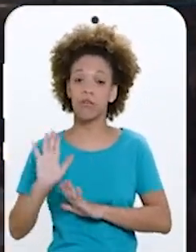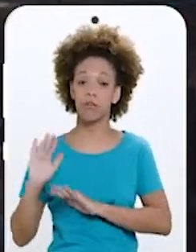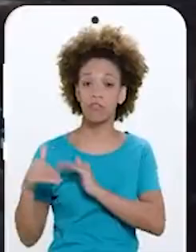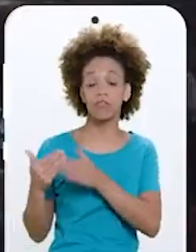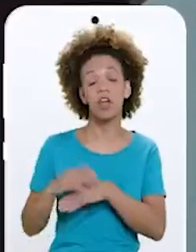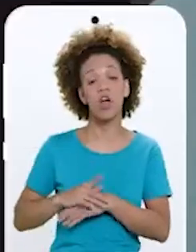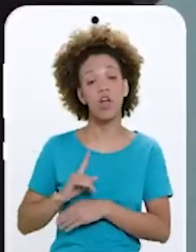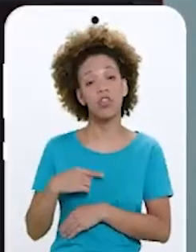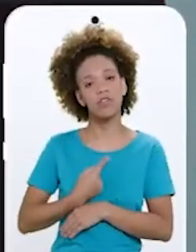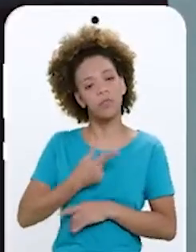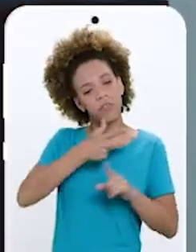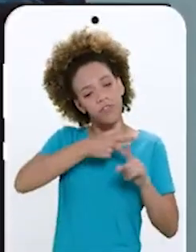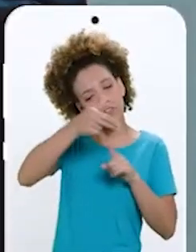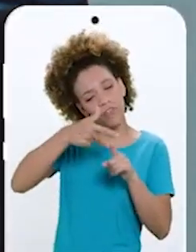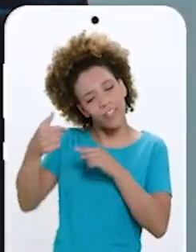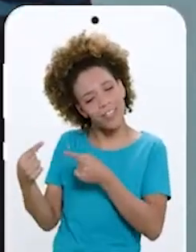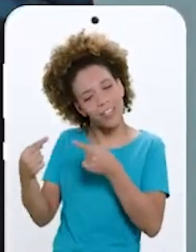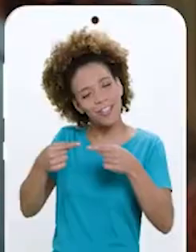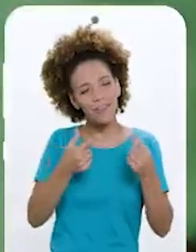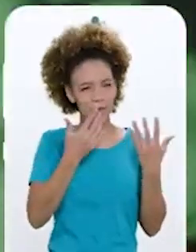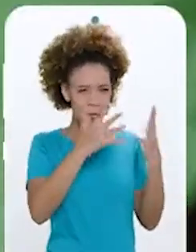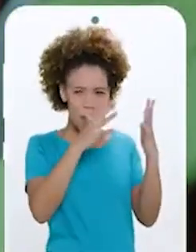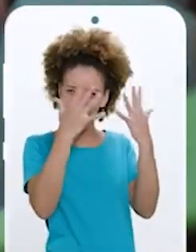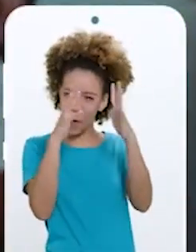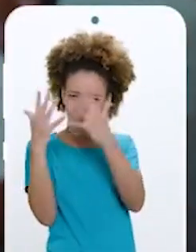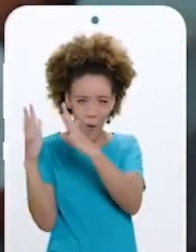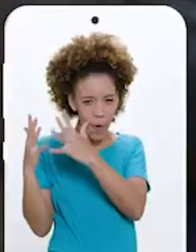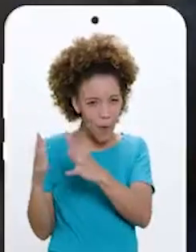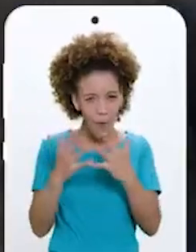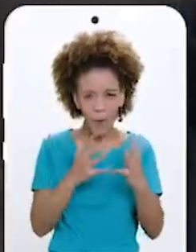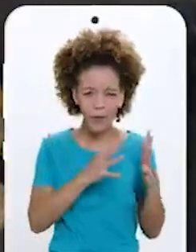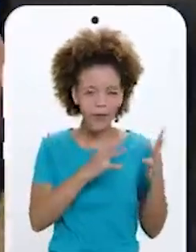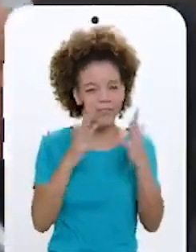Nacional de Desenvolvimento Nós vamos vencer inúmeros desafios